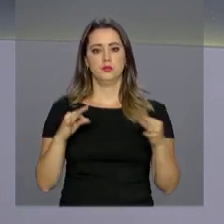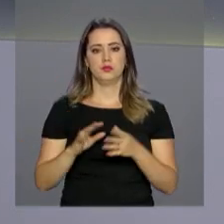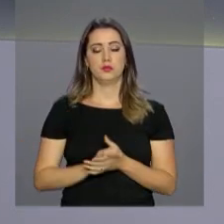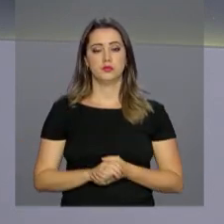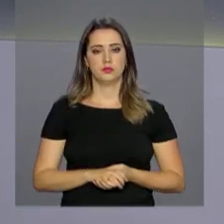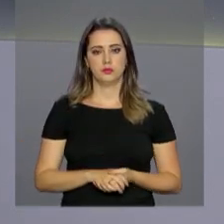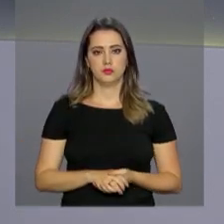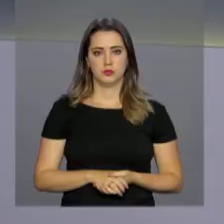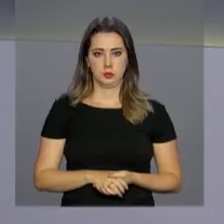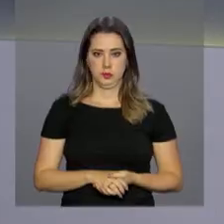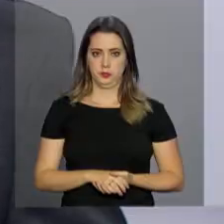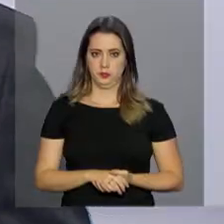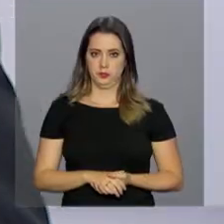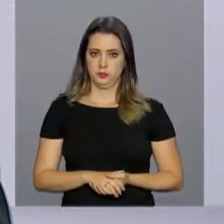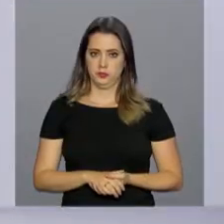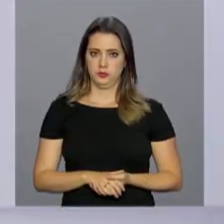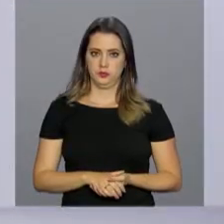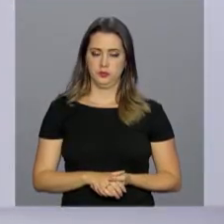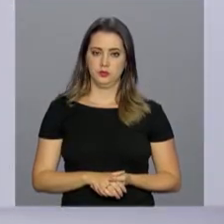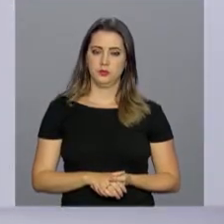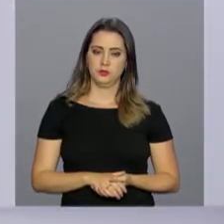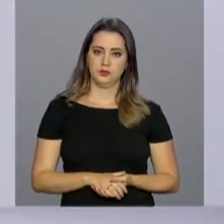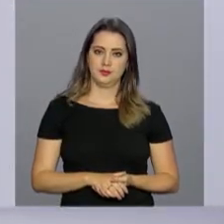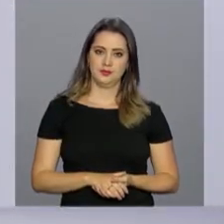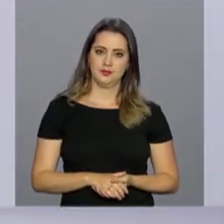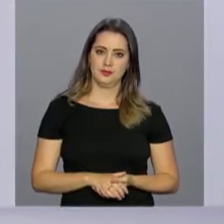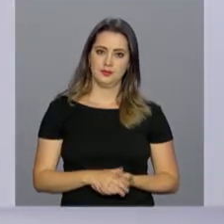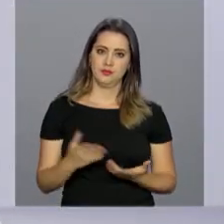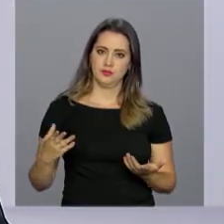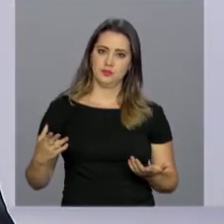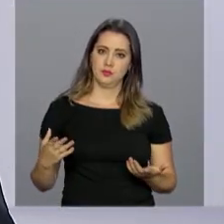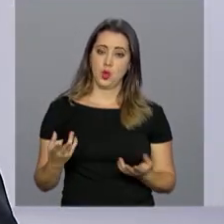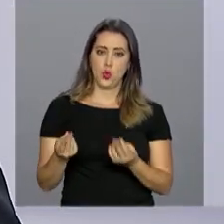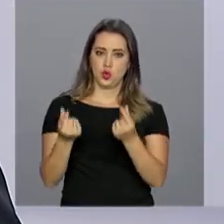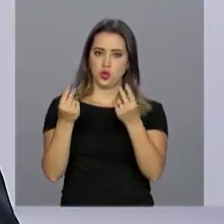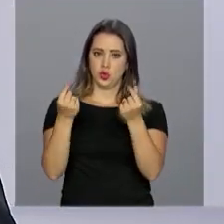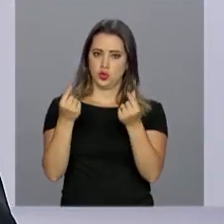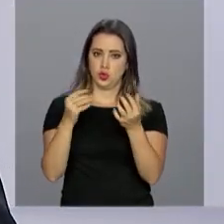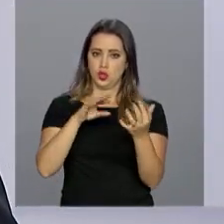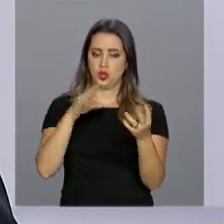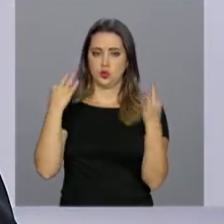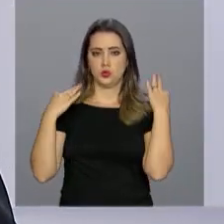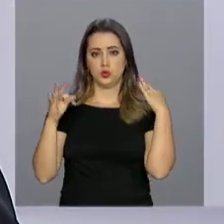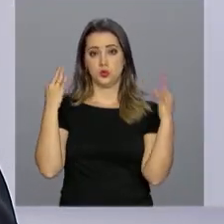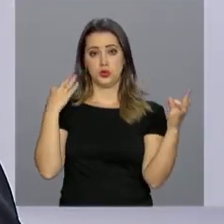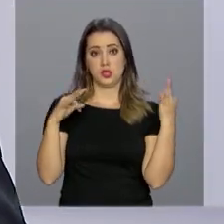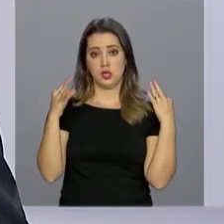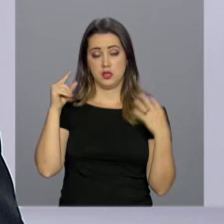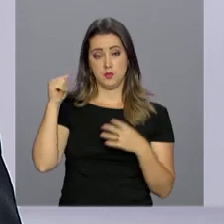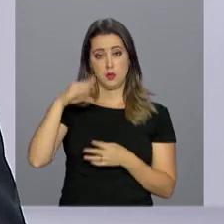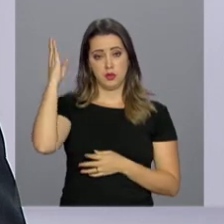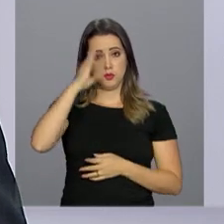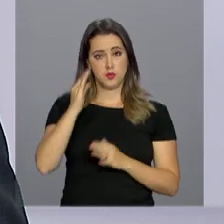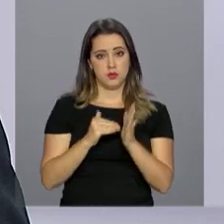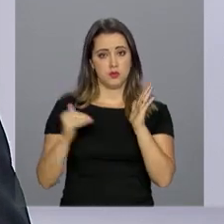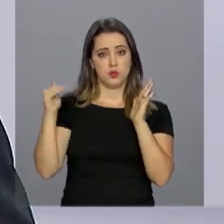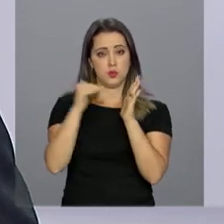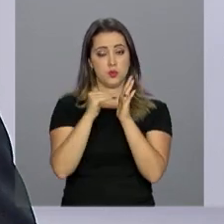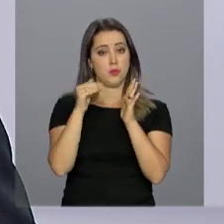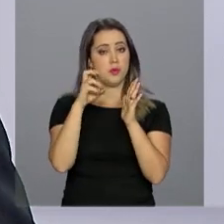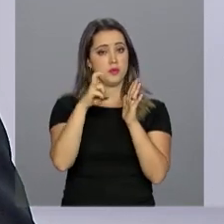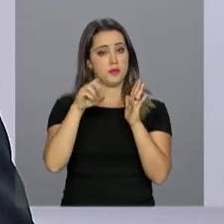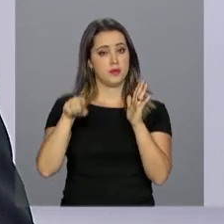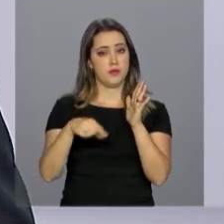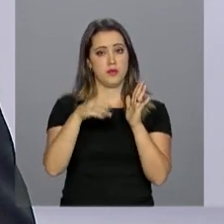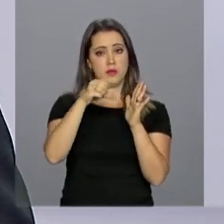.gov.br. E a receita gerada pelo turismo internacional do Brasil teve alta de 5,94% no